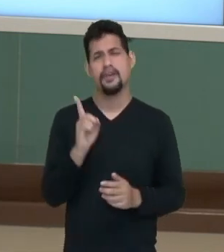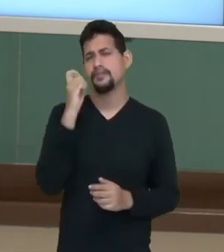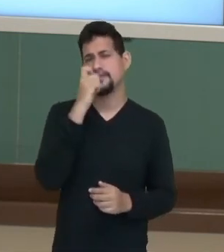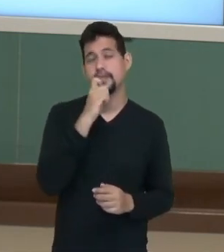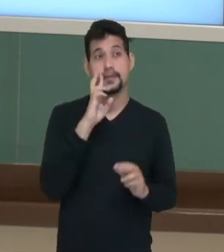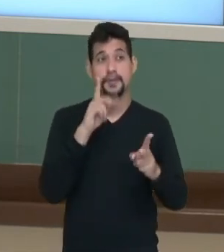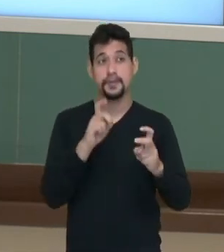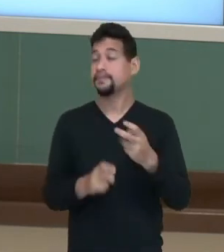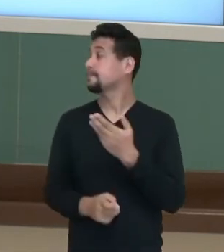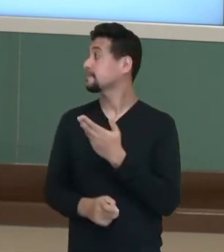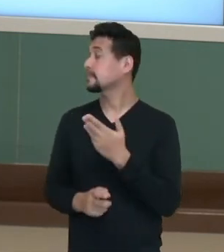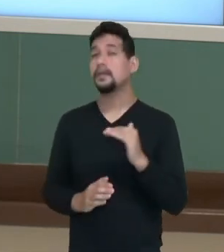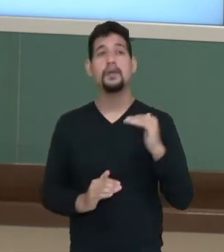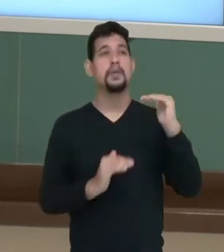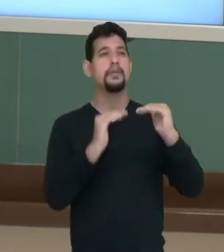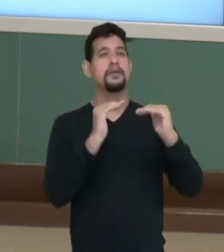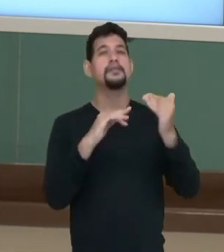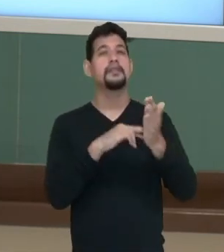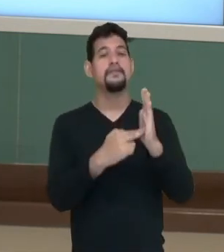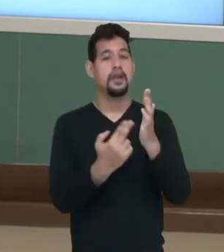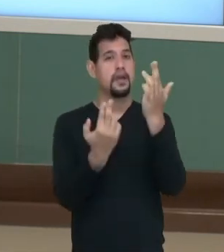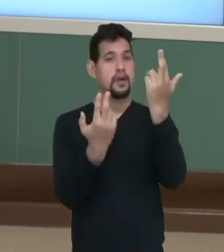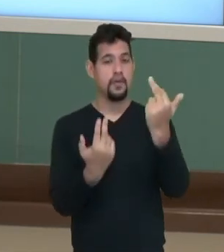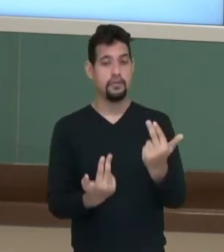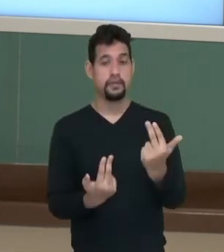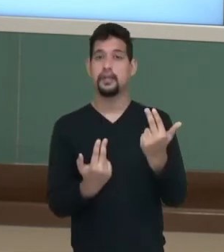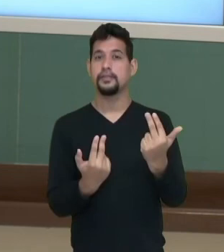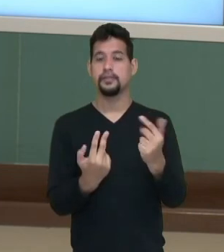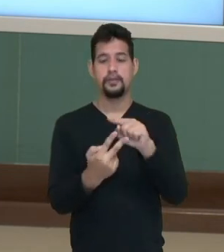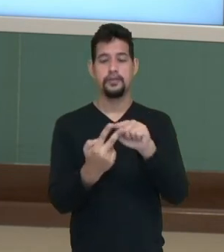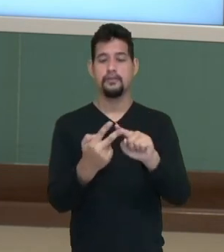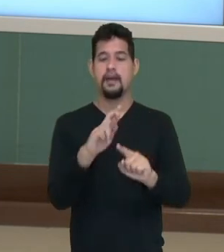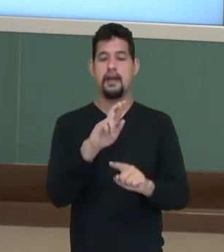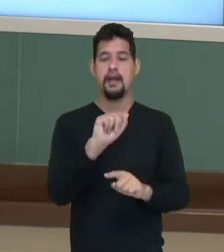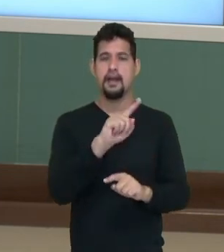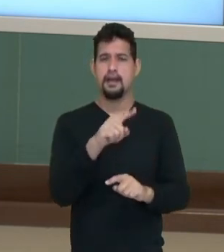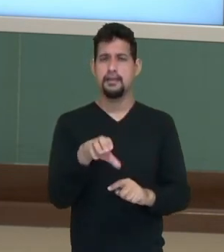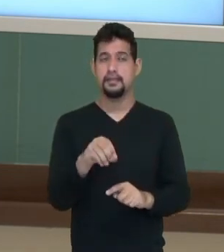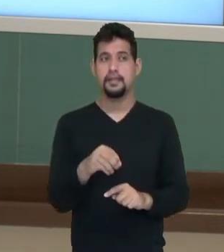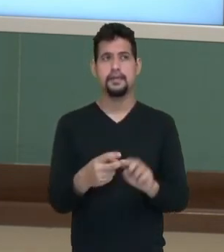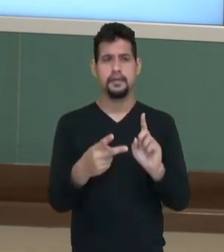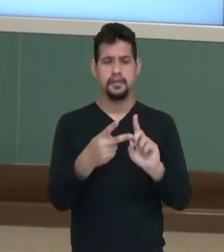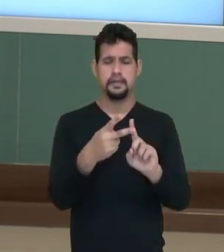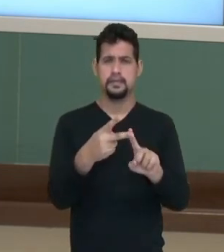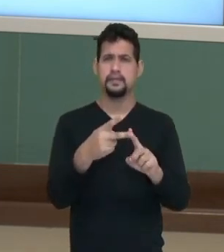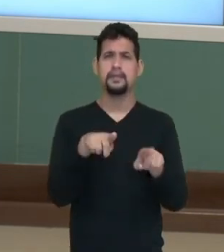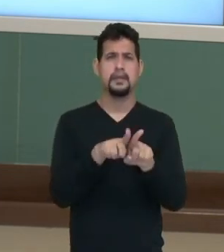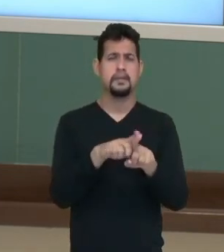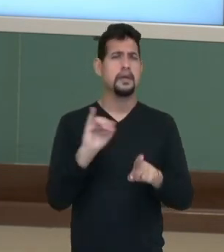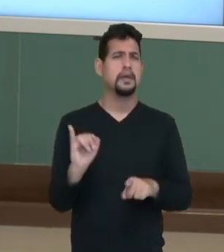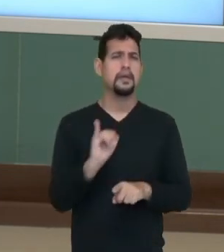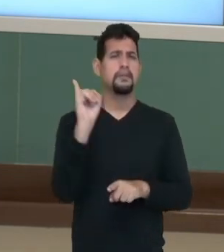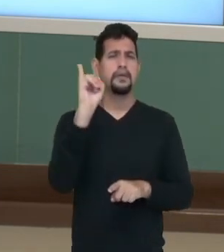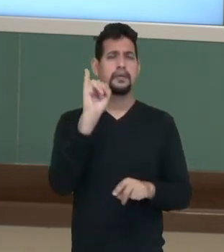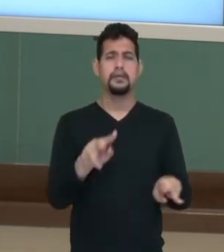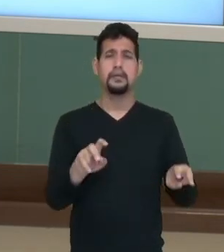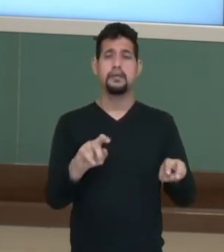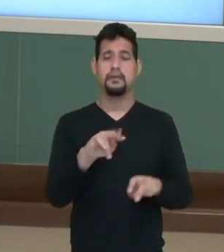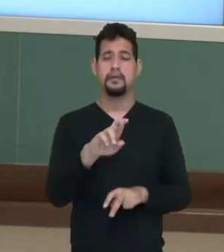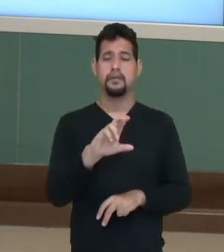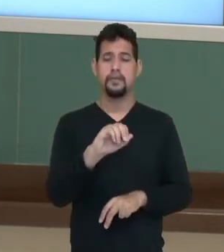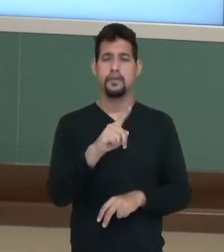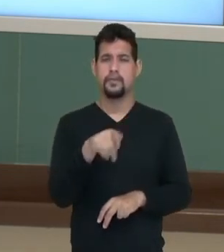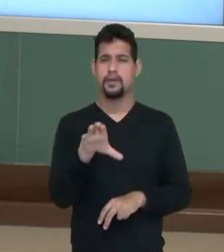acompanhe. Proporção é uma igualdade entre duas razões. Segundo a propriedade fundamental das proporções,